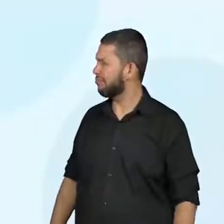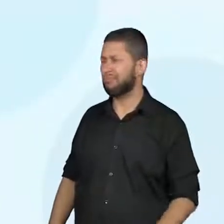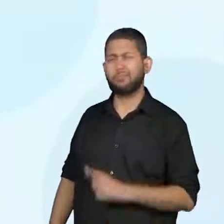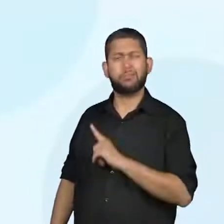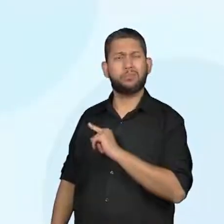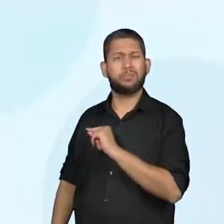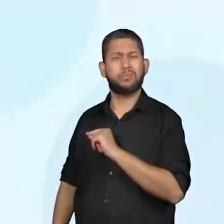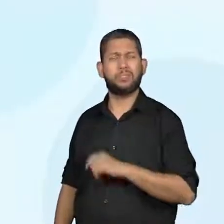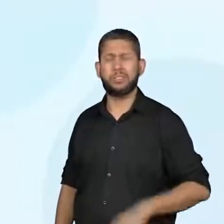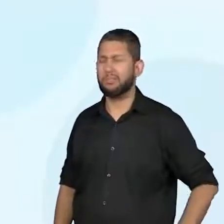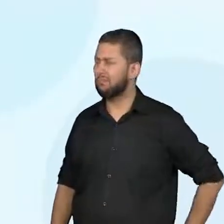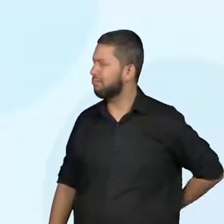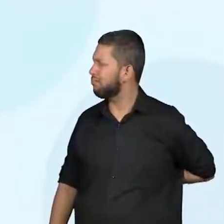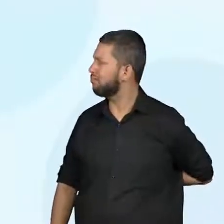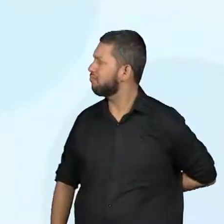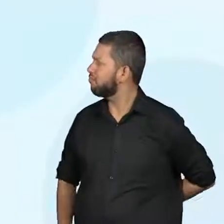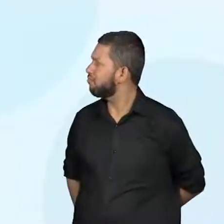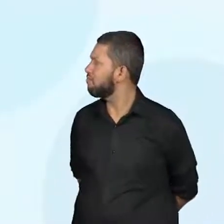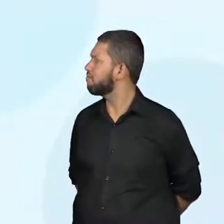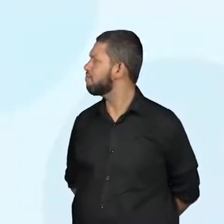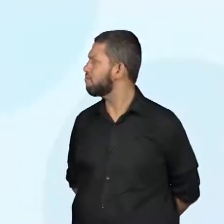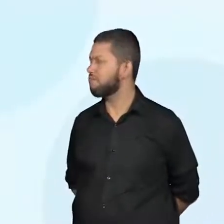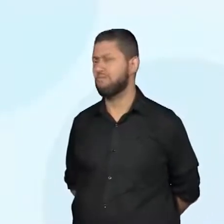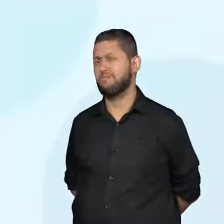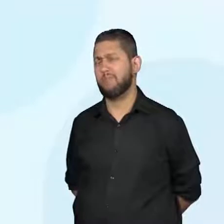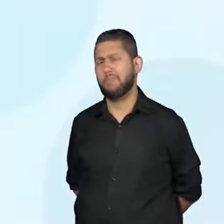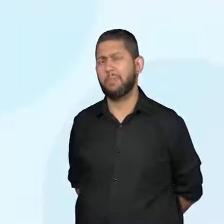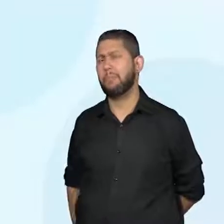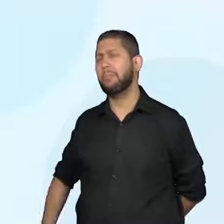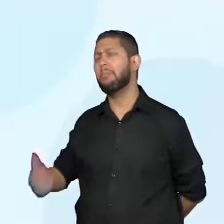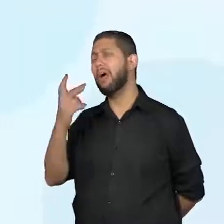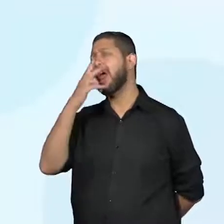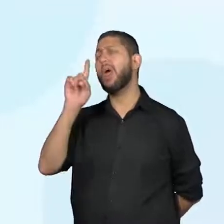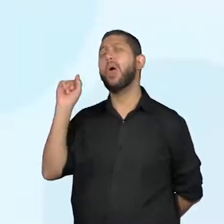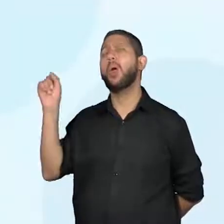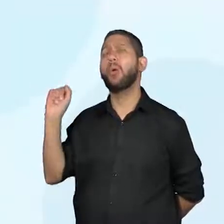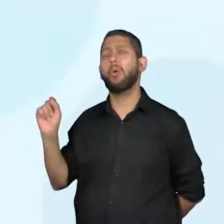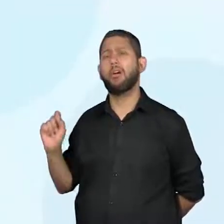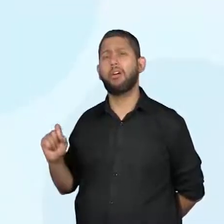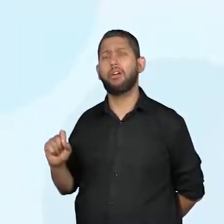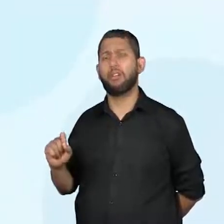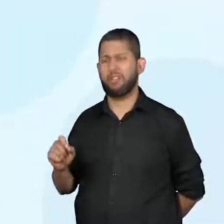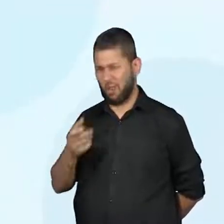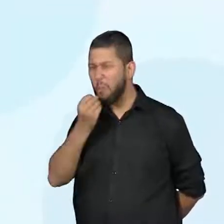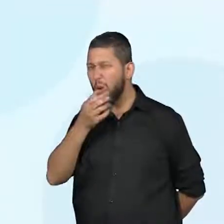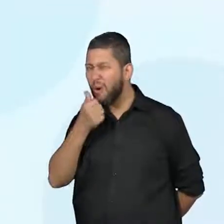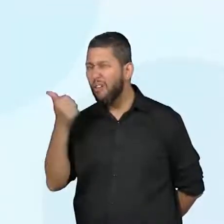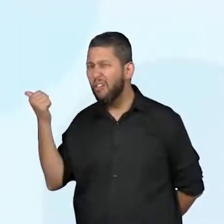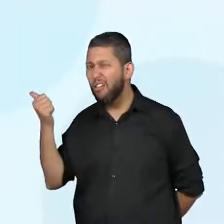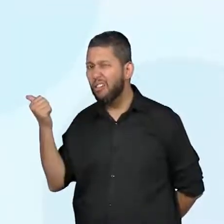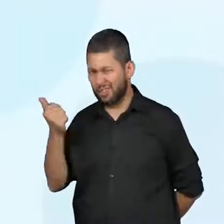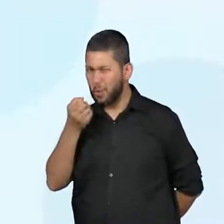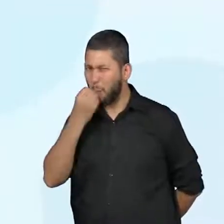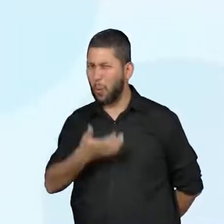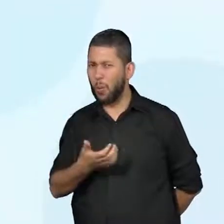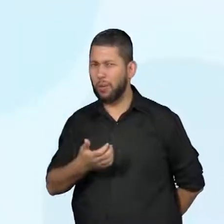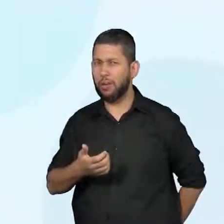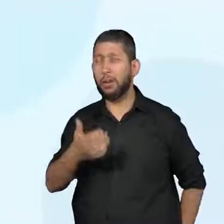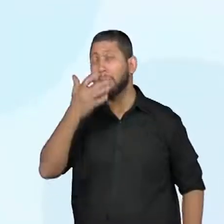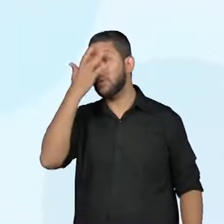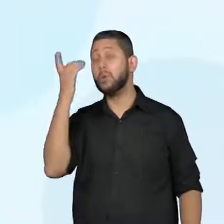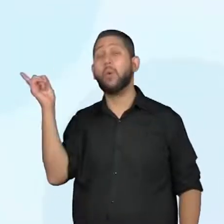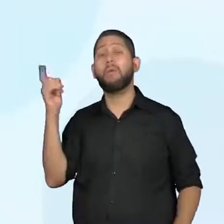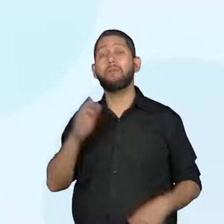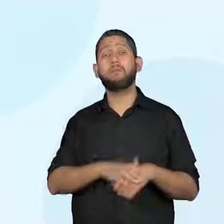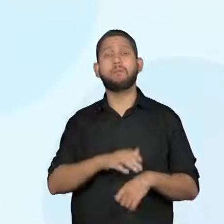de alguém que parece que está fazendo algo aí meio agressivo, não é? O será que essa pessoa está fazendo